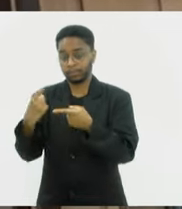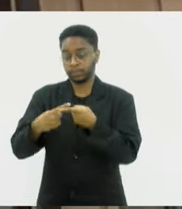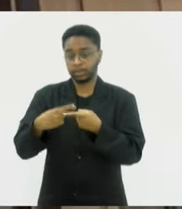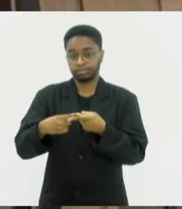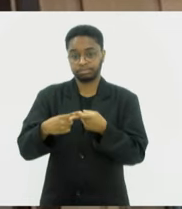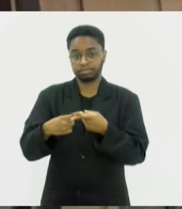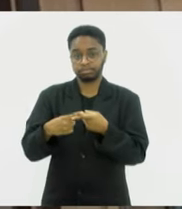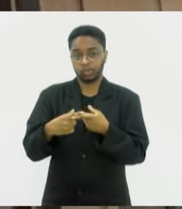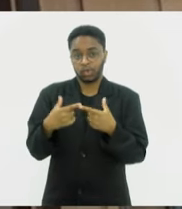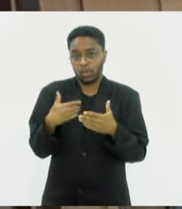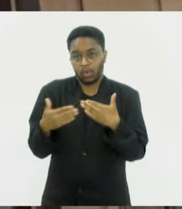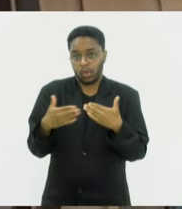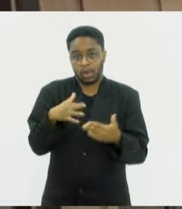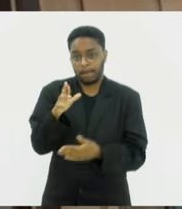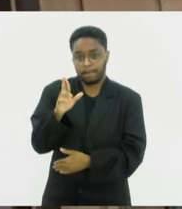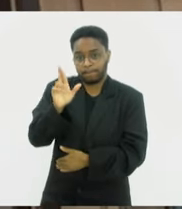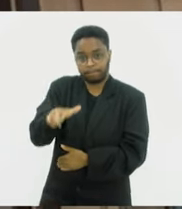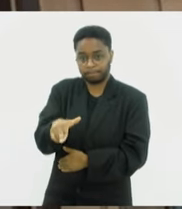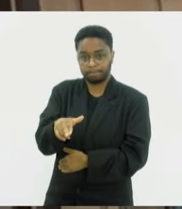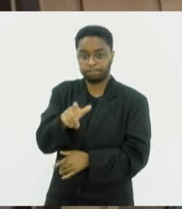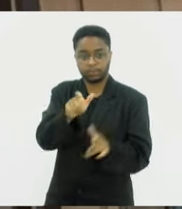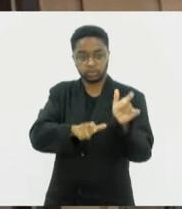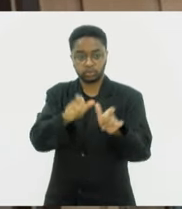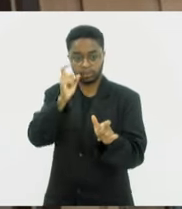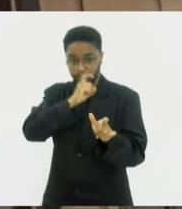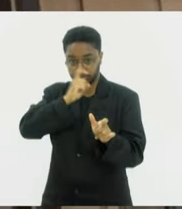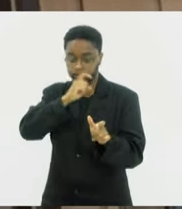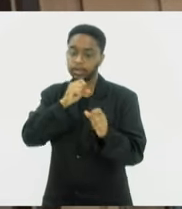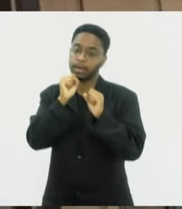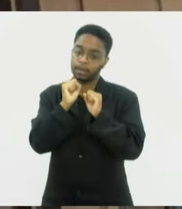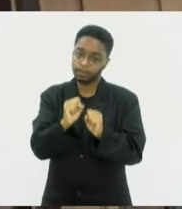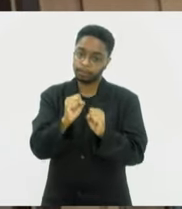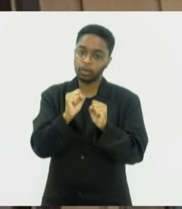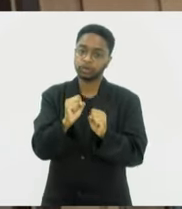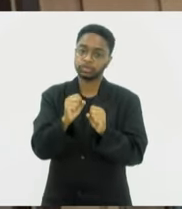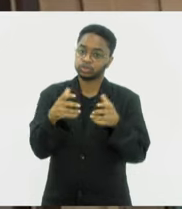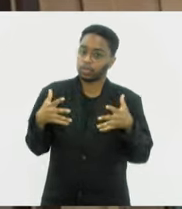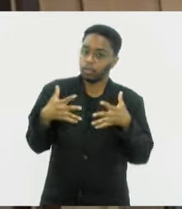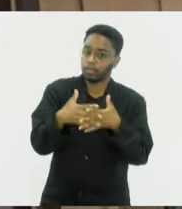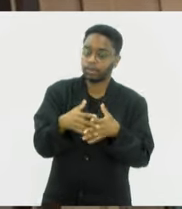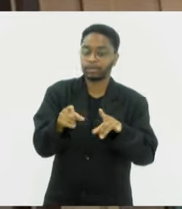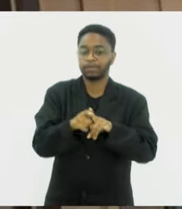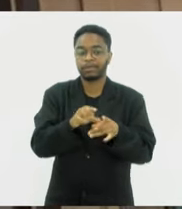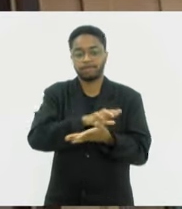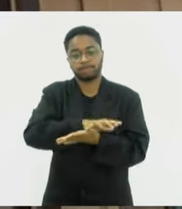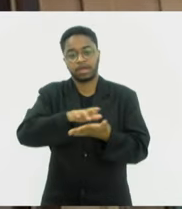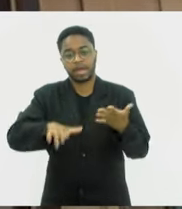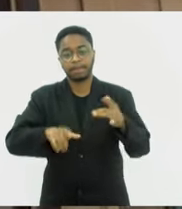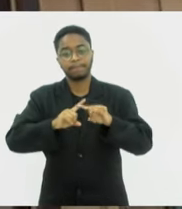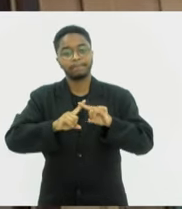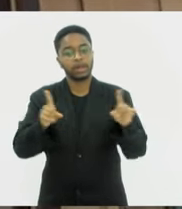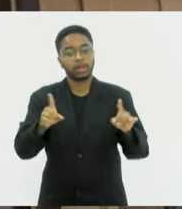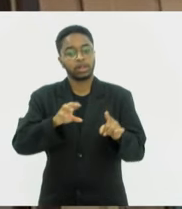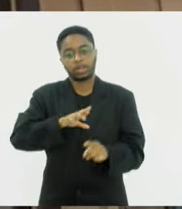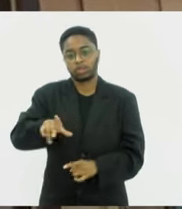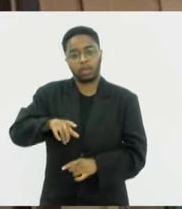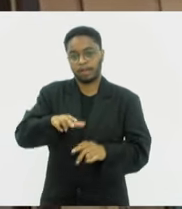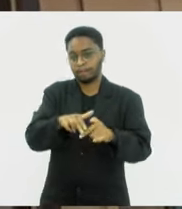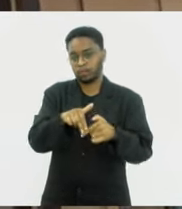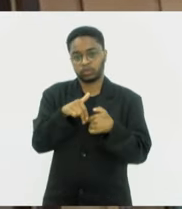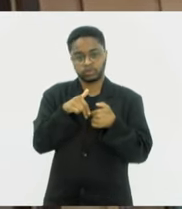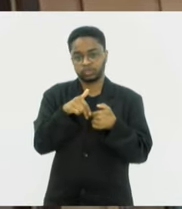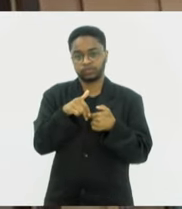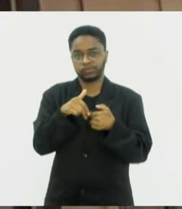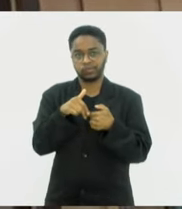da razão pelas quais as pessoas podem mentir, podem ser complexas e variadas e nem sempre são motivos por más